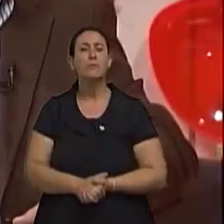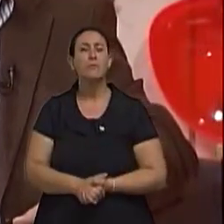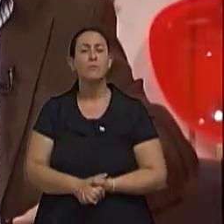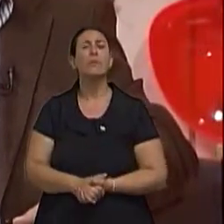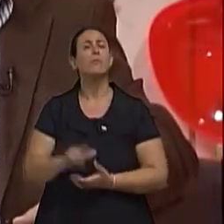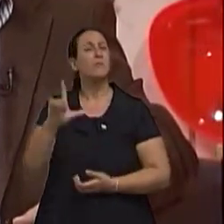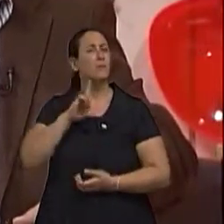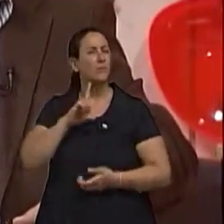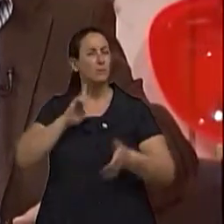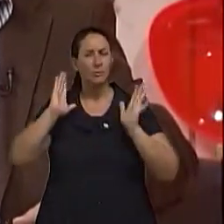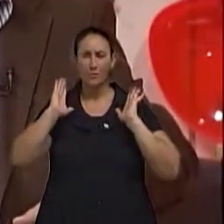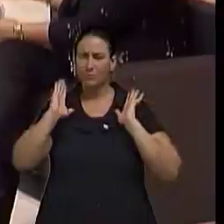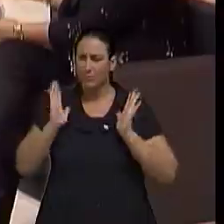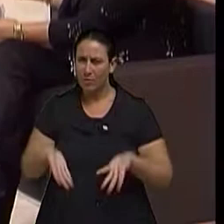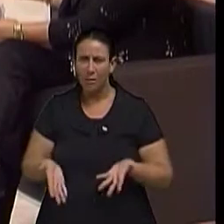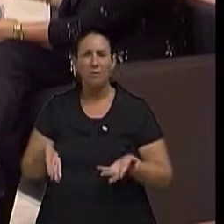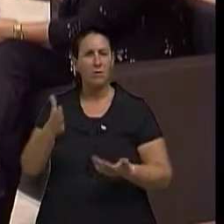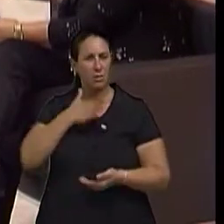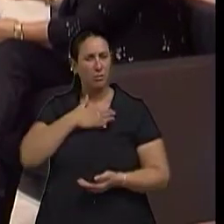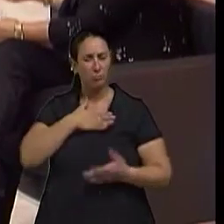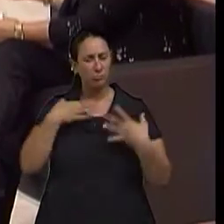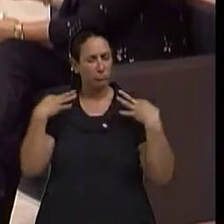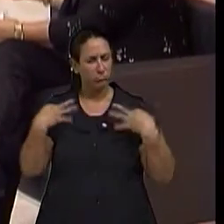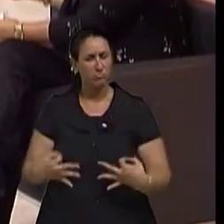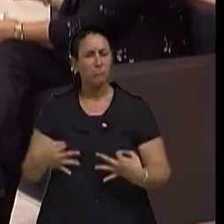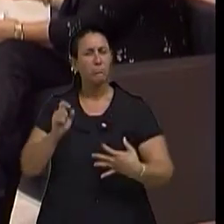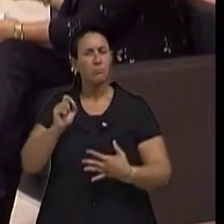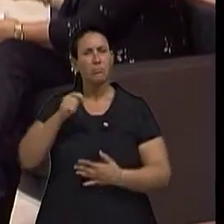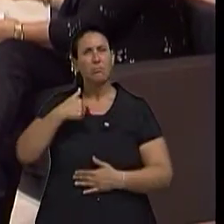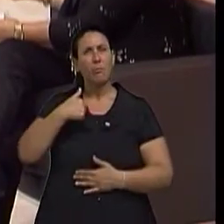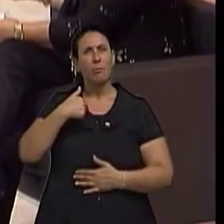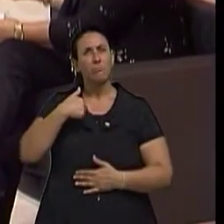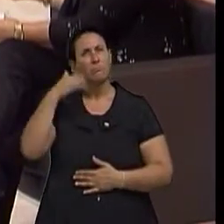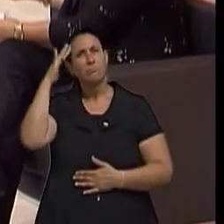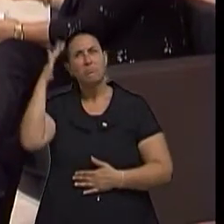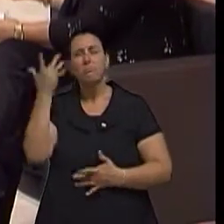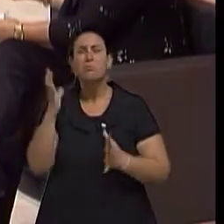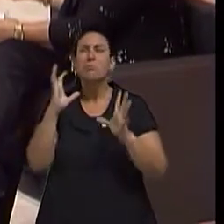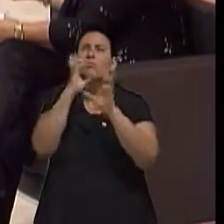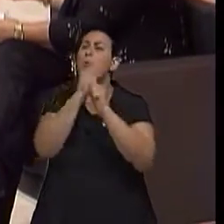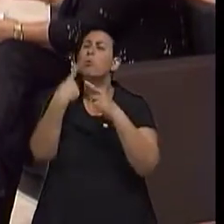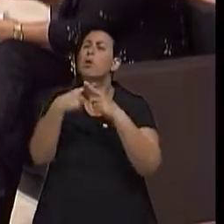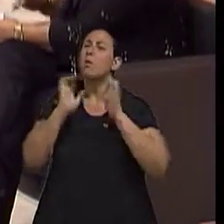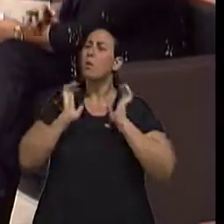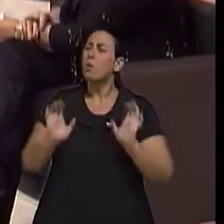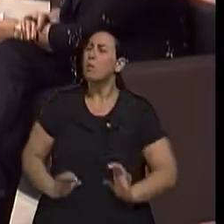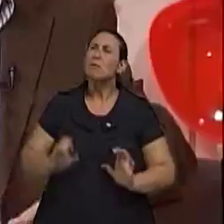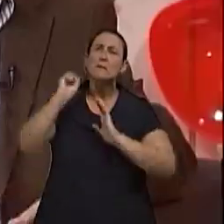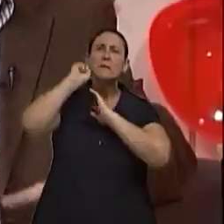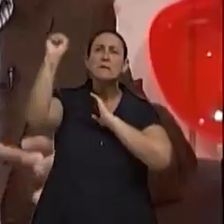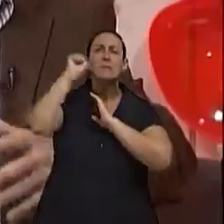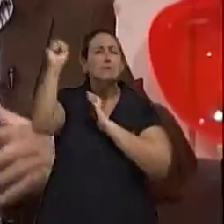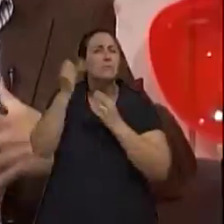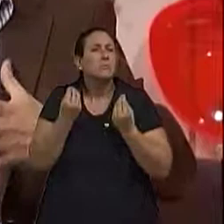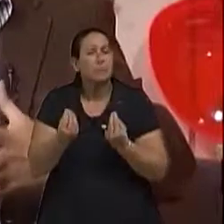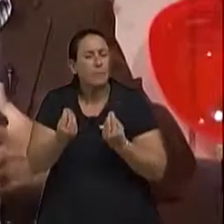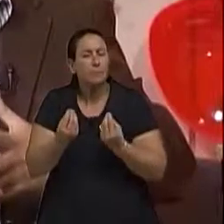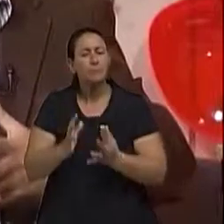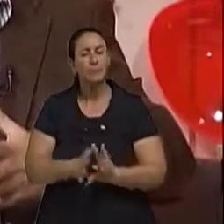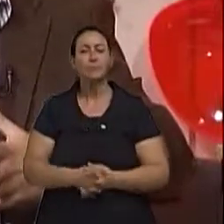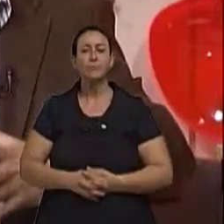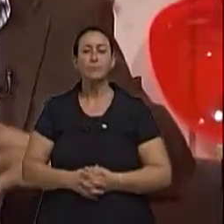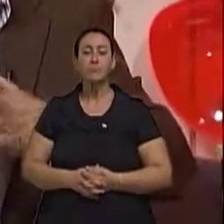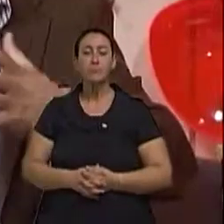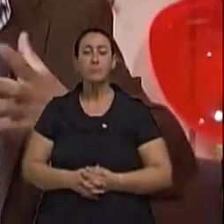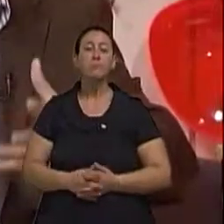Dados alarmantes, diria eu, tô correta, a que se deve esse comportamento? Pois é, existe uma série de estudos, né, embora a gente não tenha uma